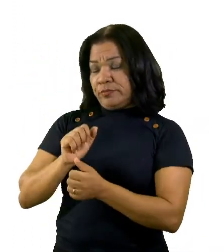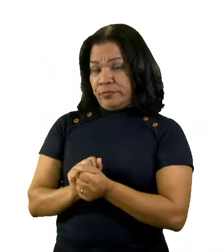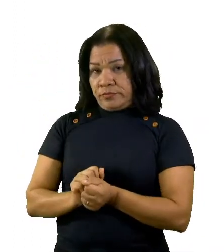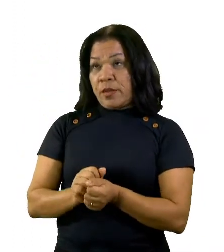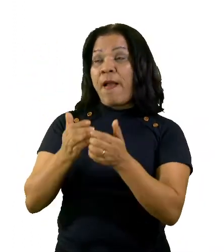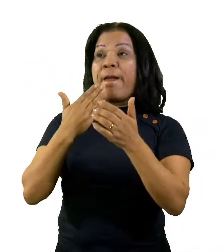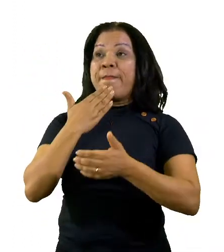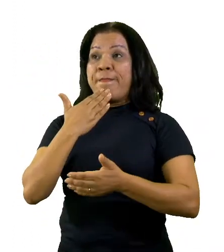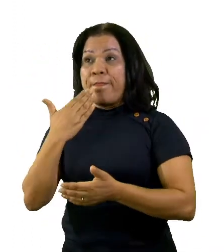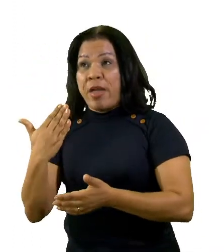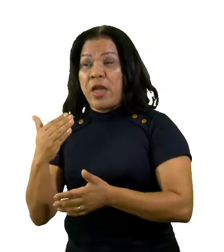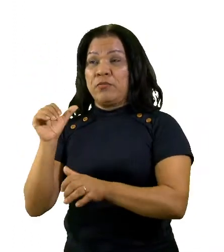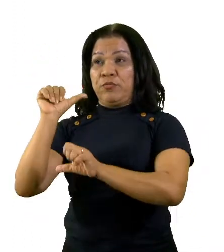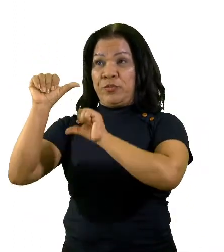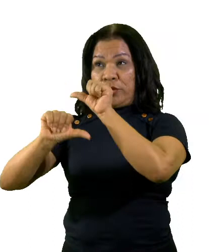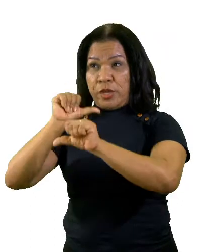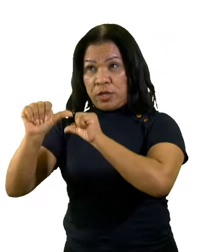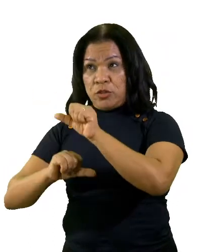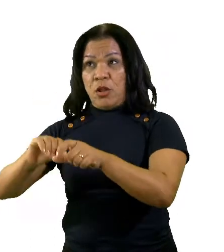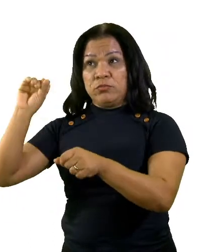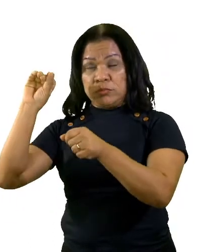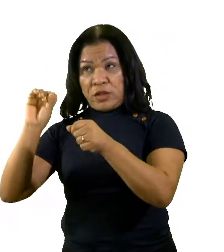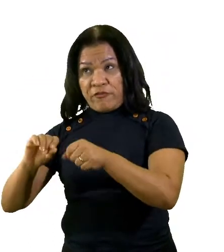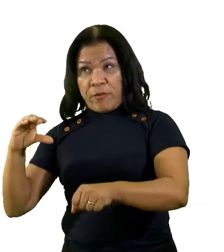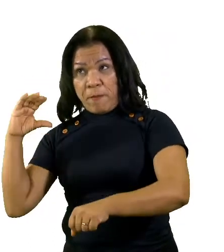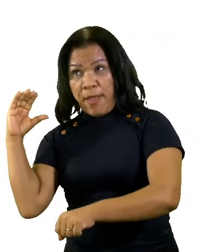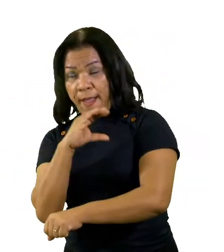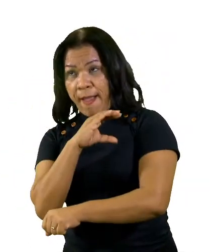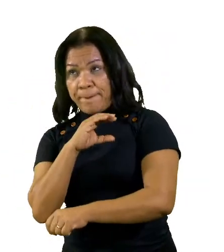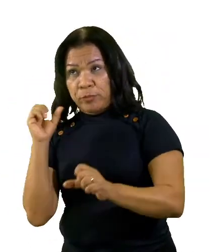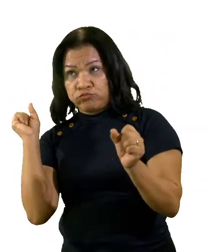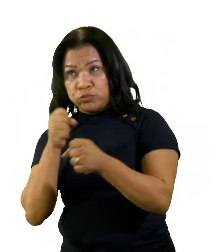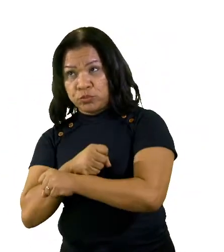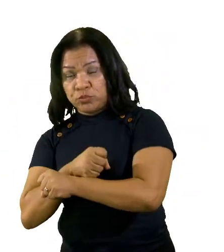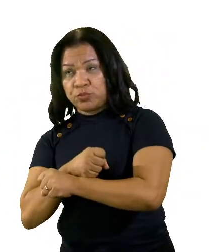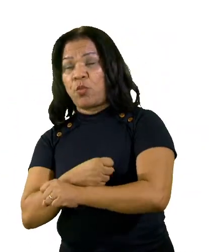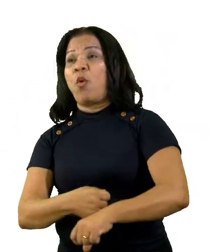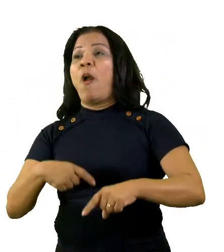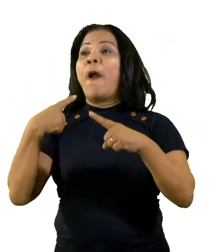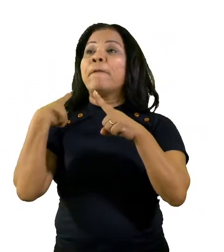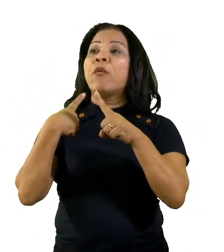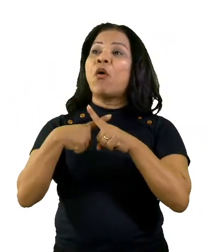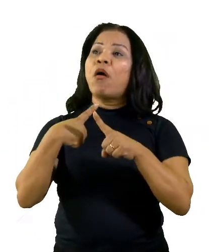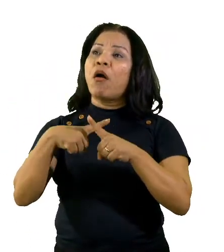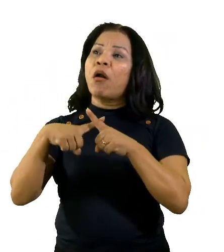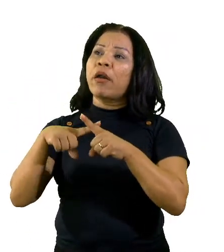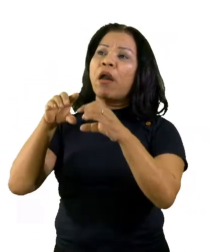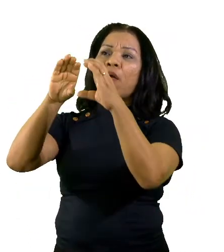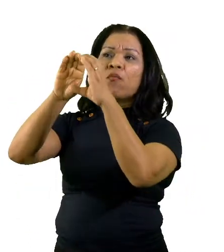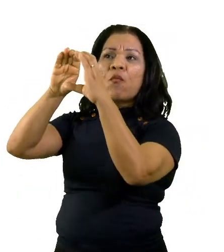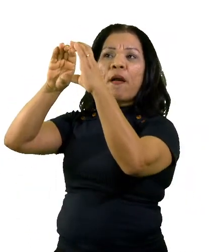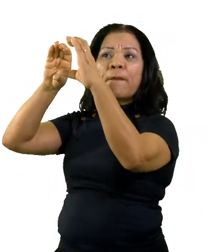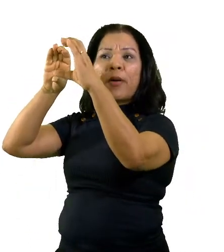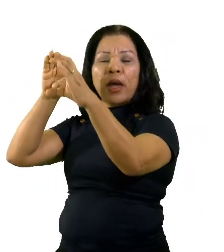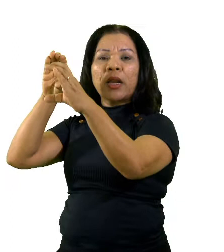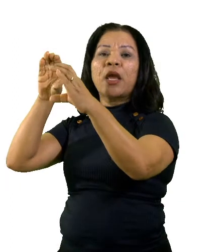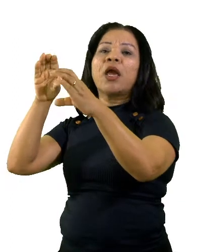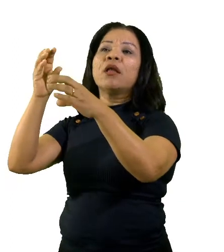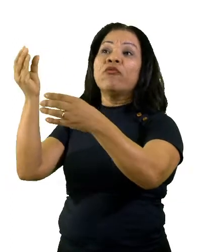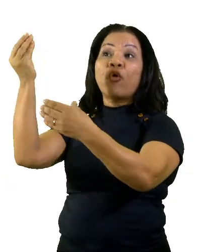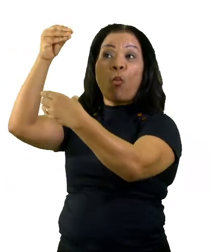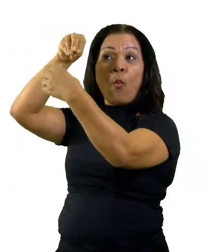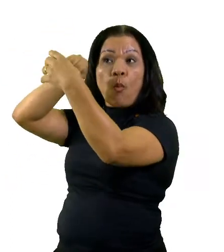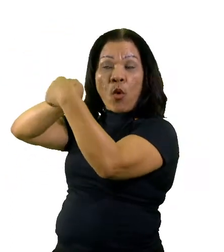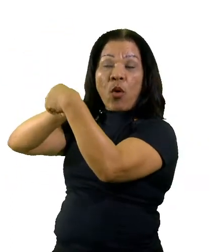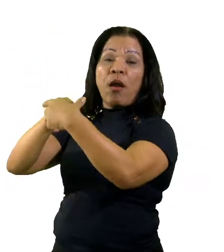seja realizada o mais rápido possível, pois os aparelhos foram instalados em minha pousada, que precisa